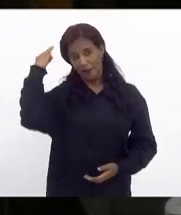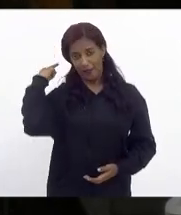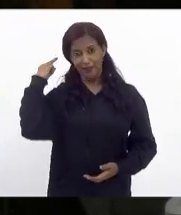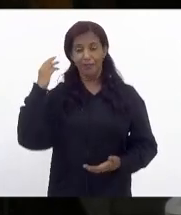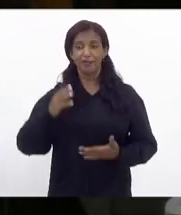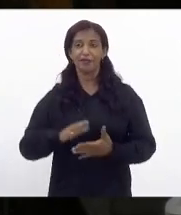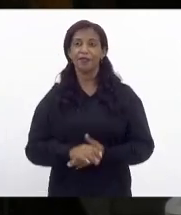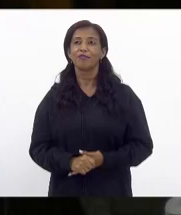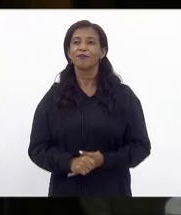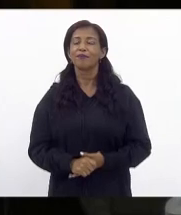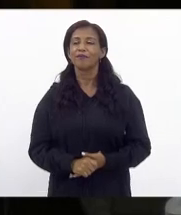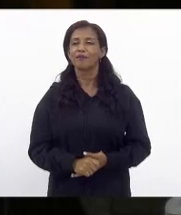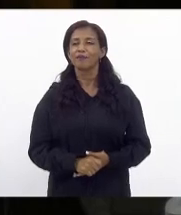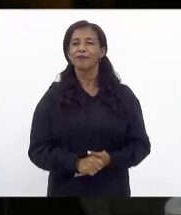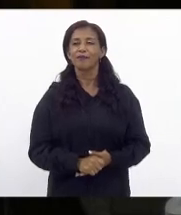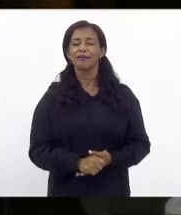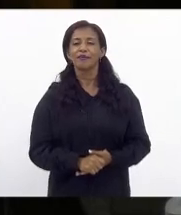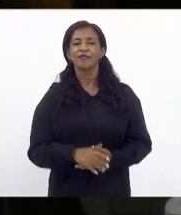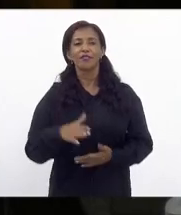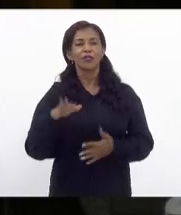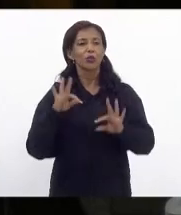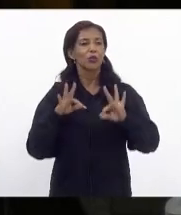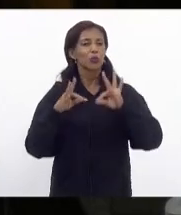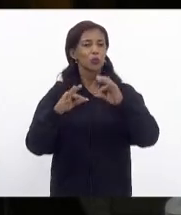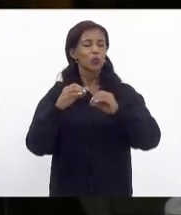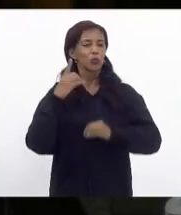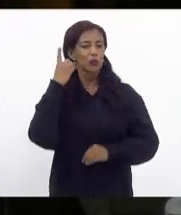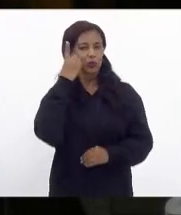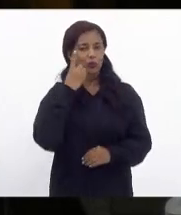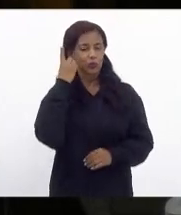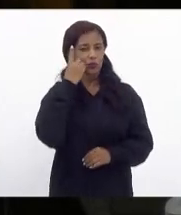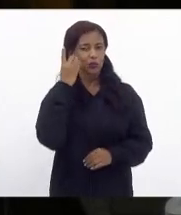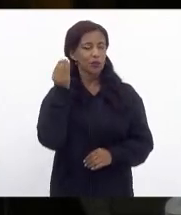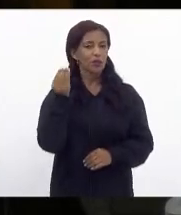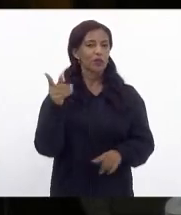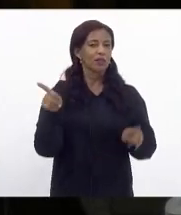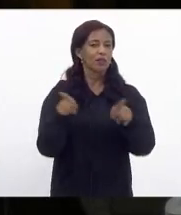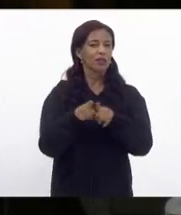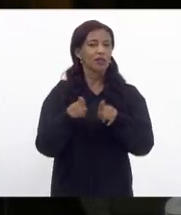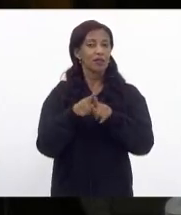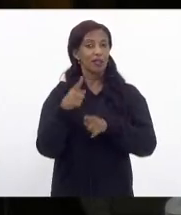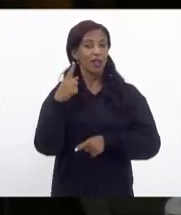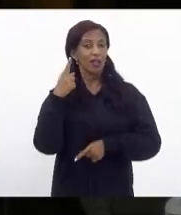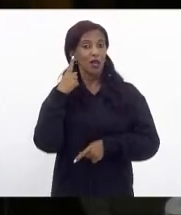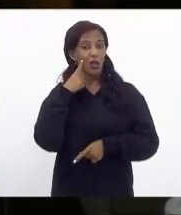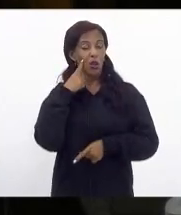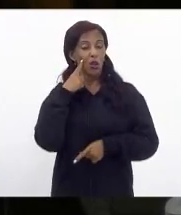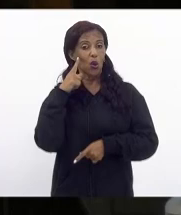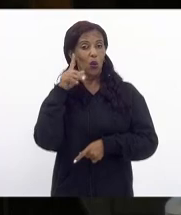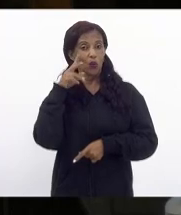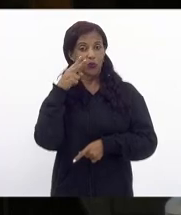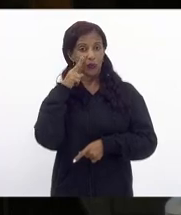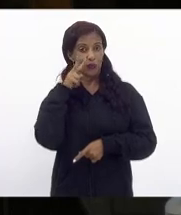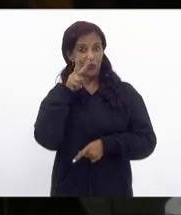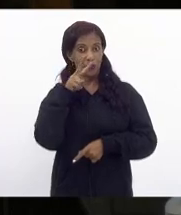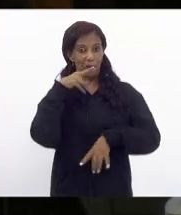senhoras e senhores deputados que também nos ouvem e veem de forma